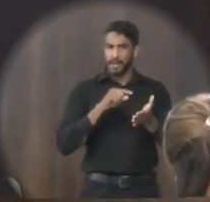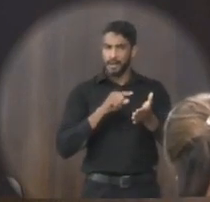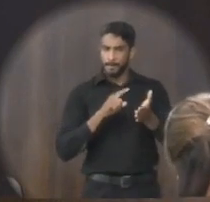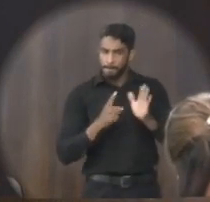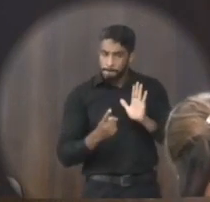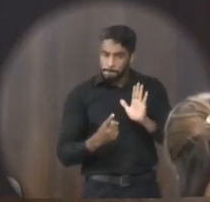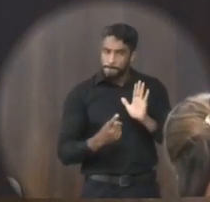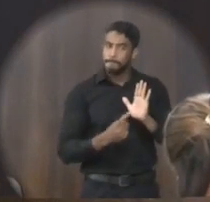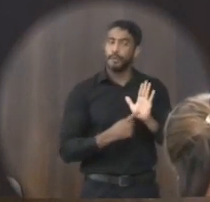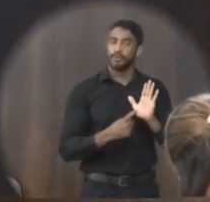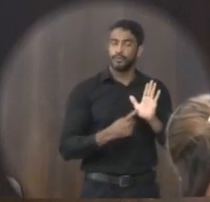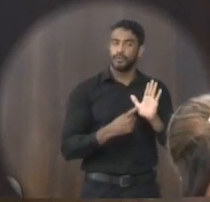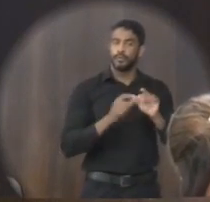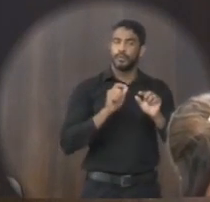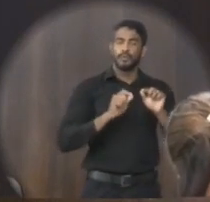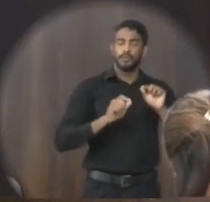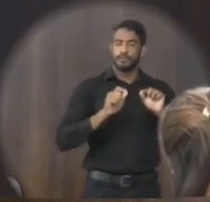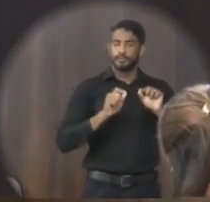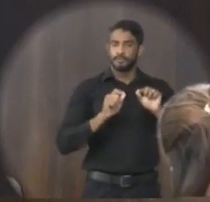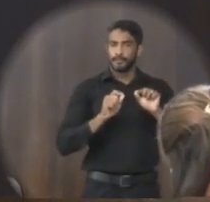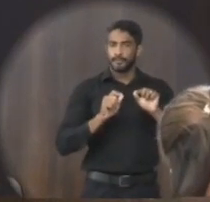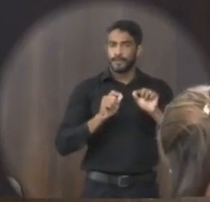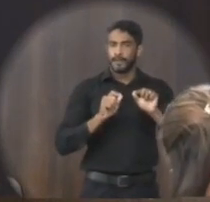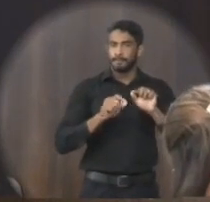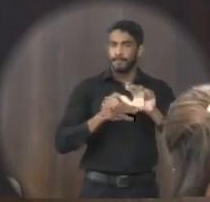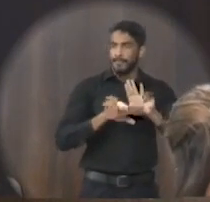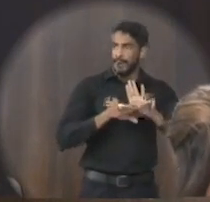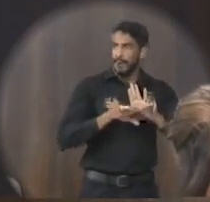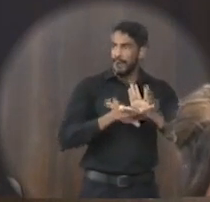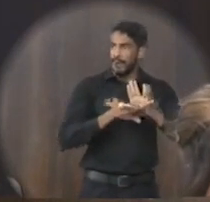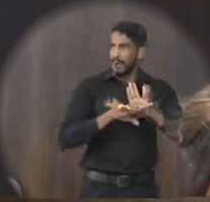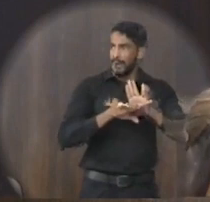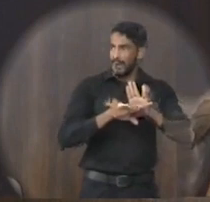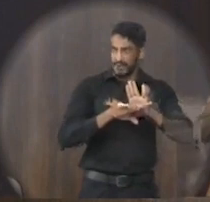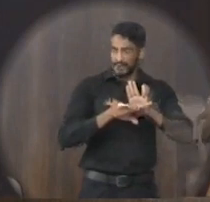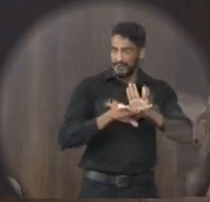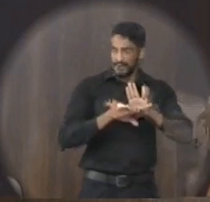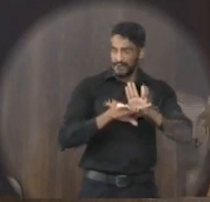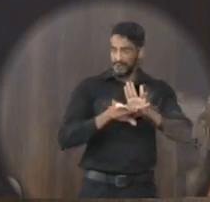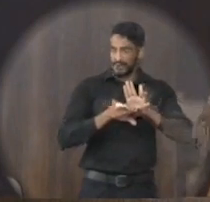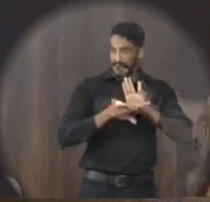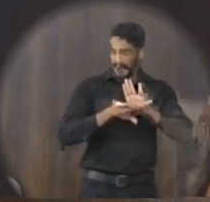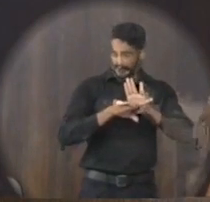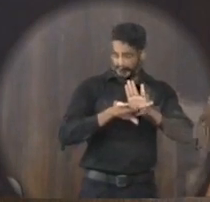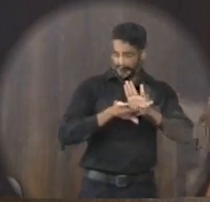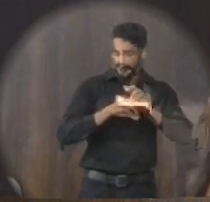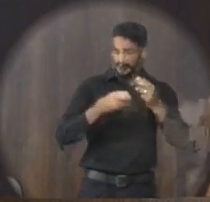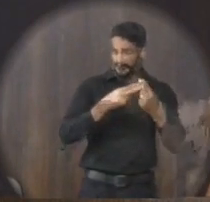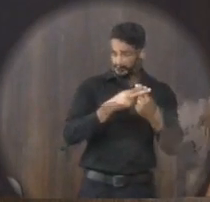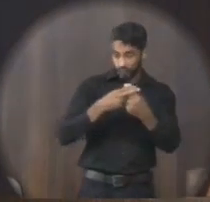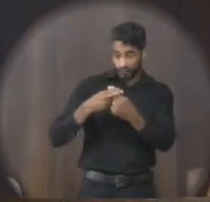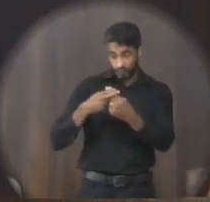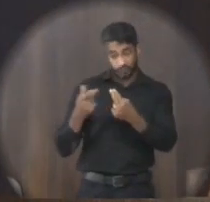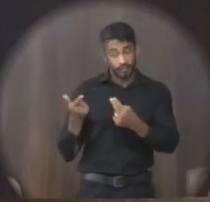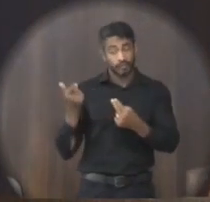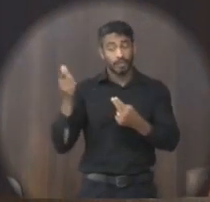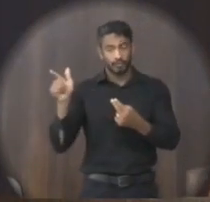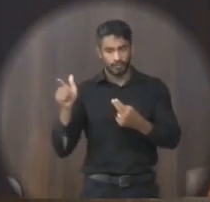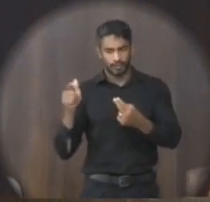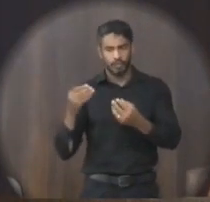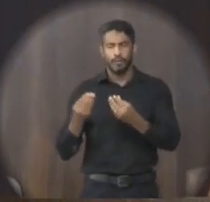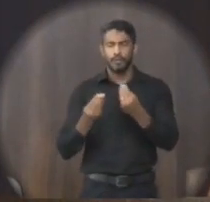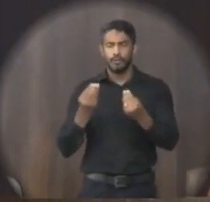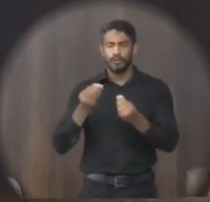fator e a assistência do SUS é outro. Como é que